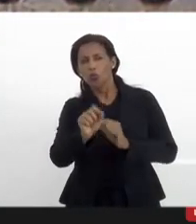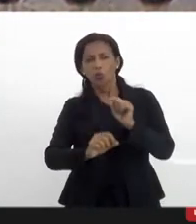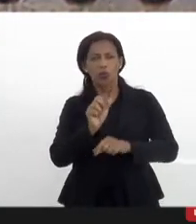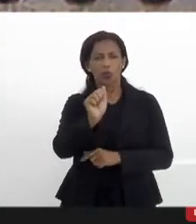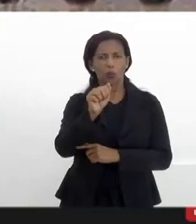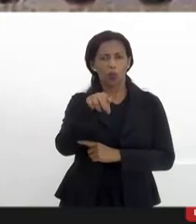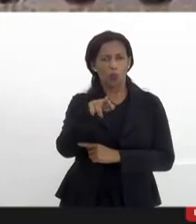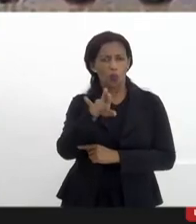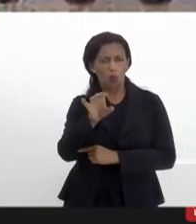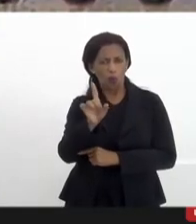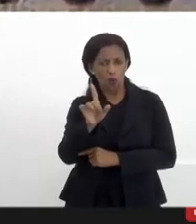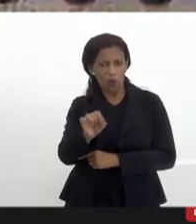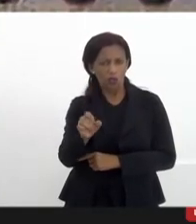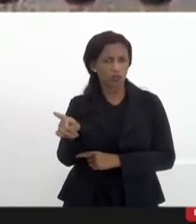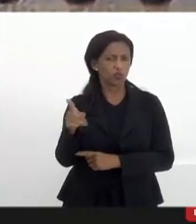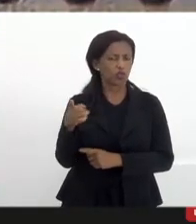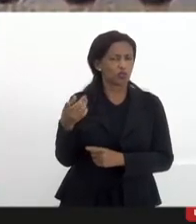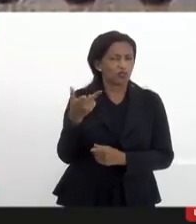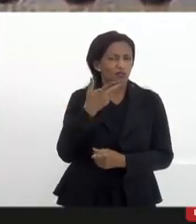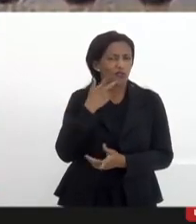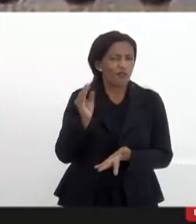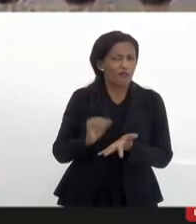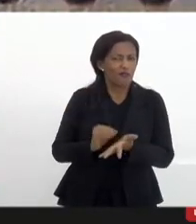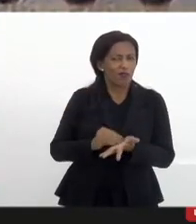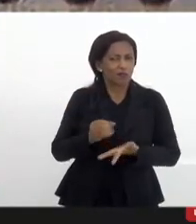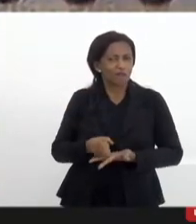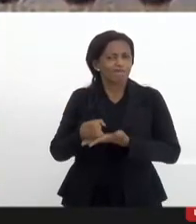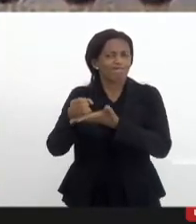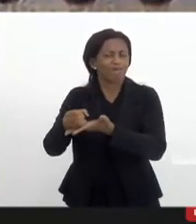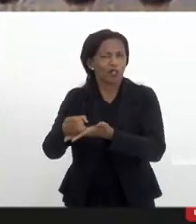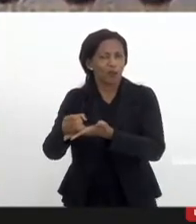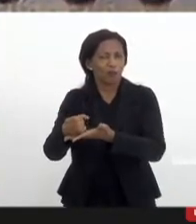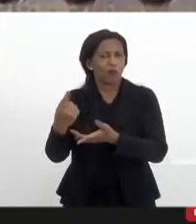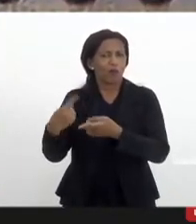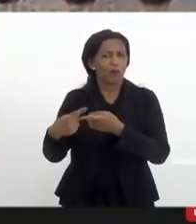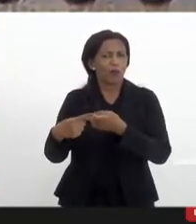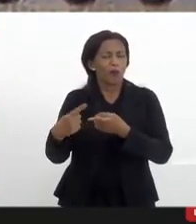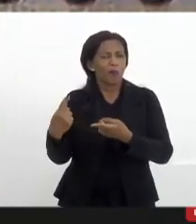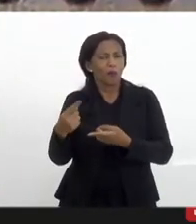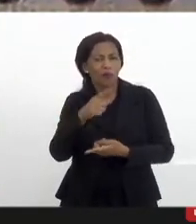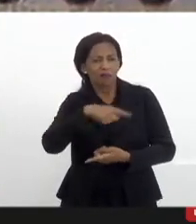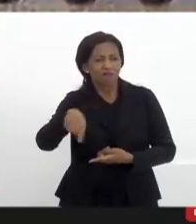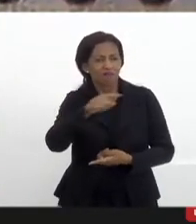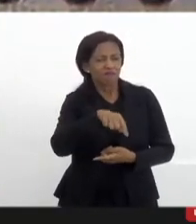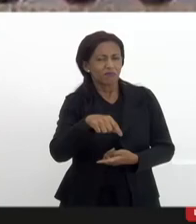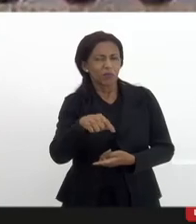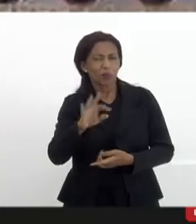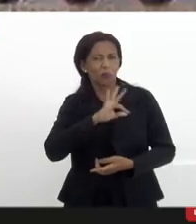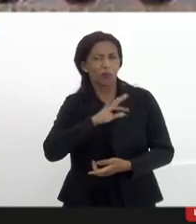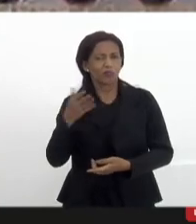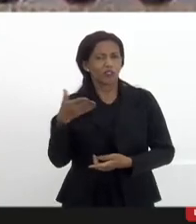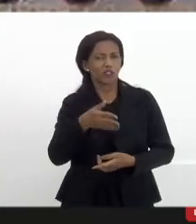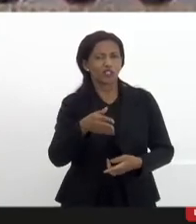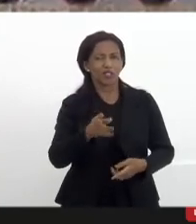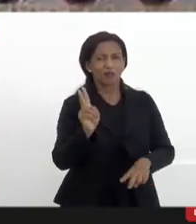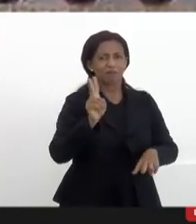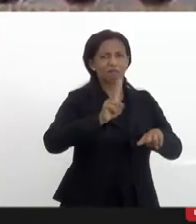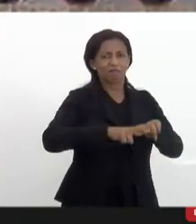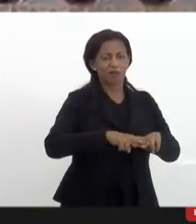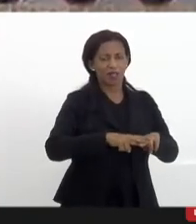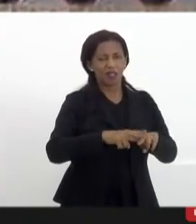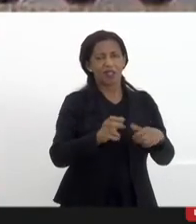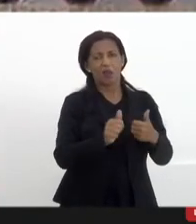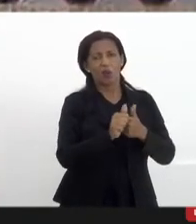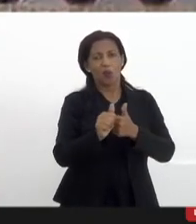mencionou aqui o aparato que é empregado para a prisão de companheiros e companheiras o companheiro da Rádio Bicuda